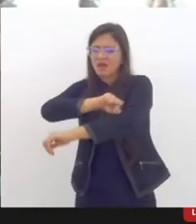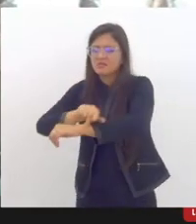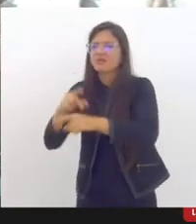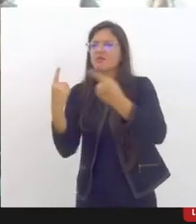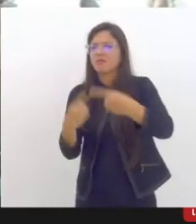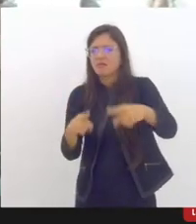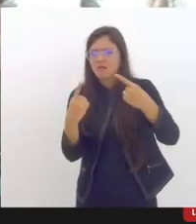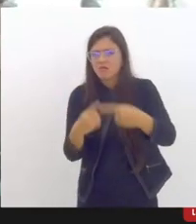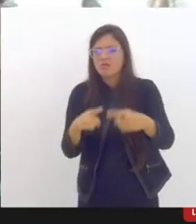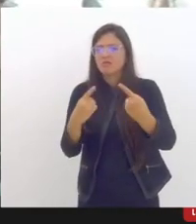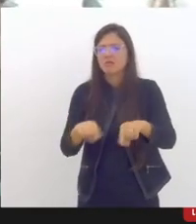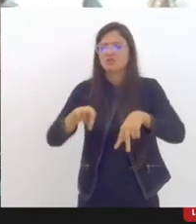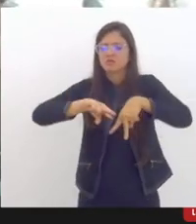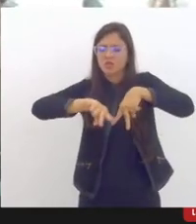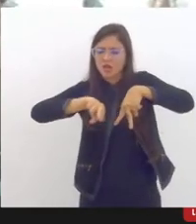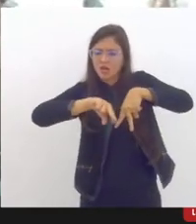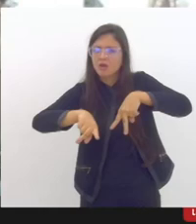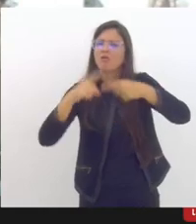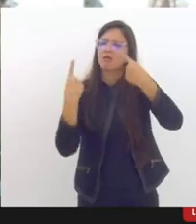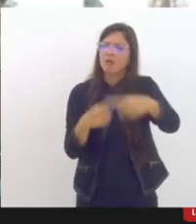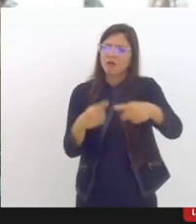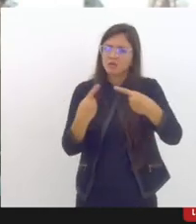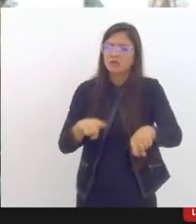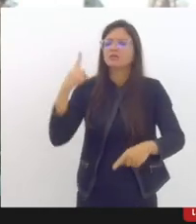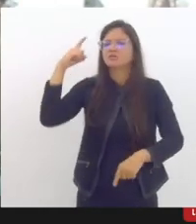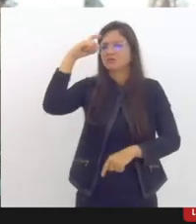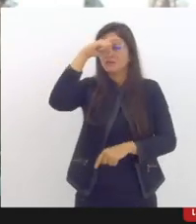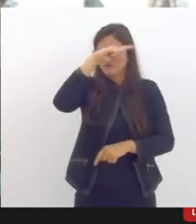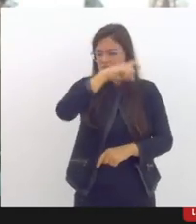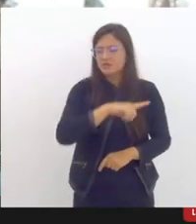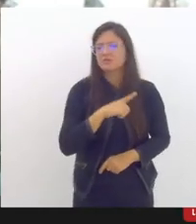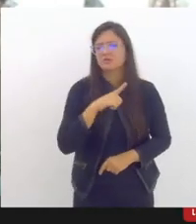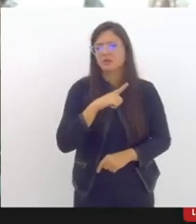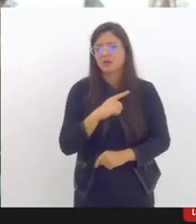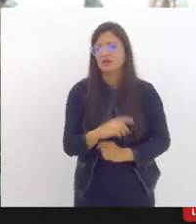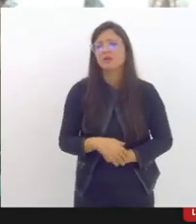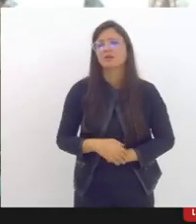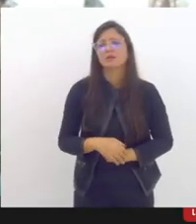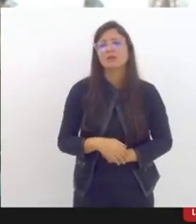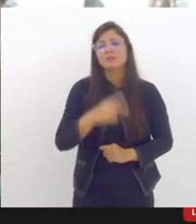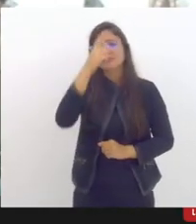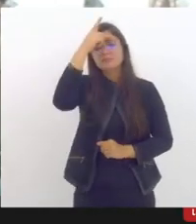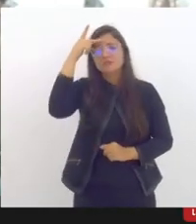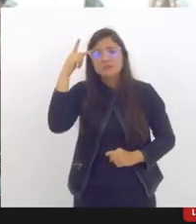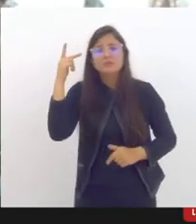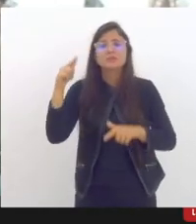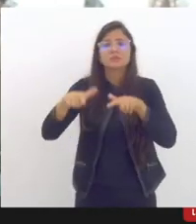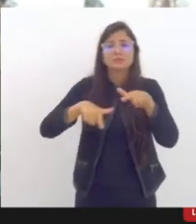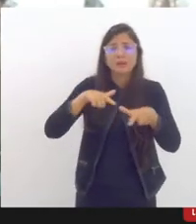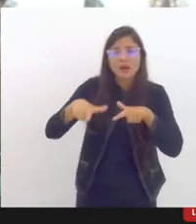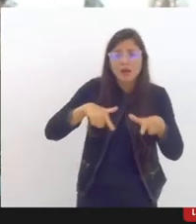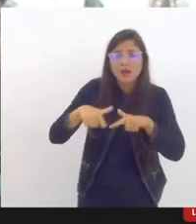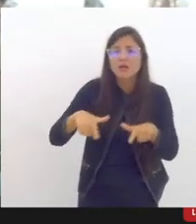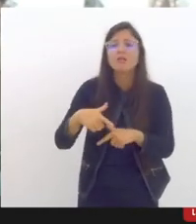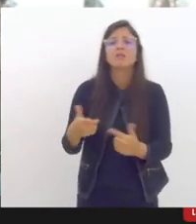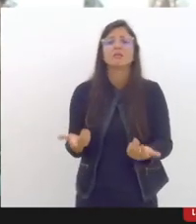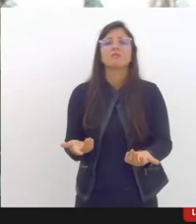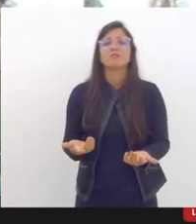específicos e notadamente negros quais trabalhadoras e trabalhadores foram então